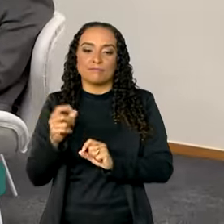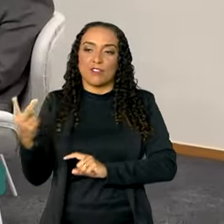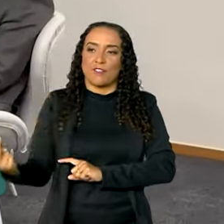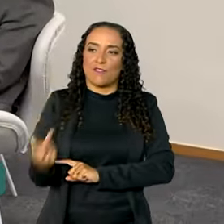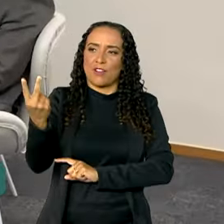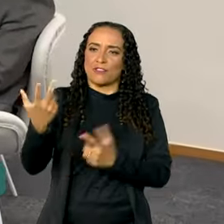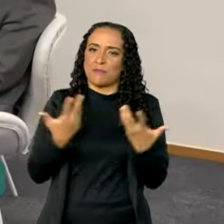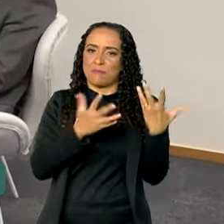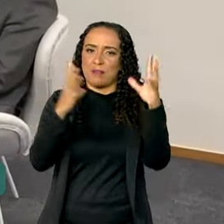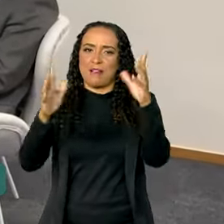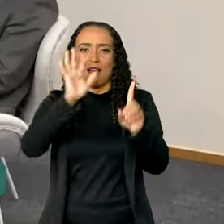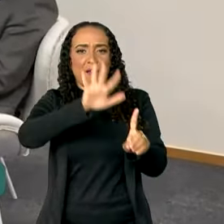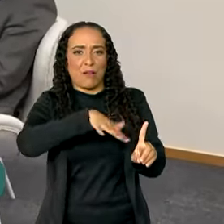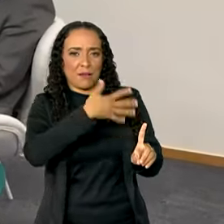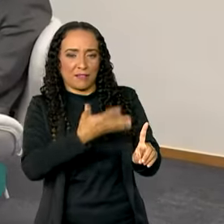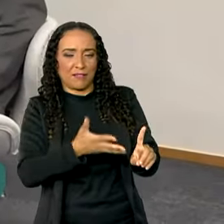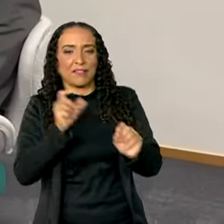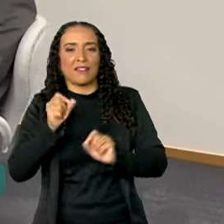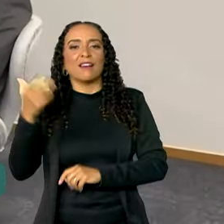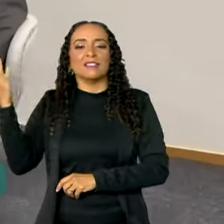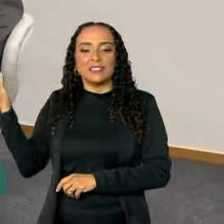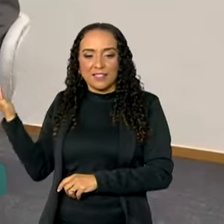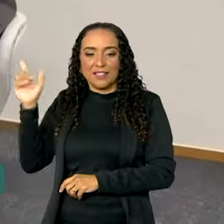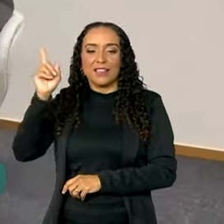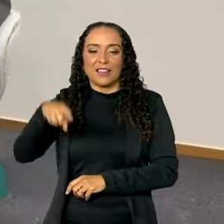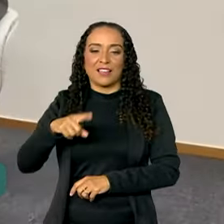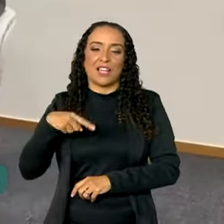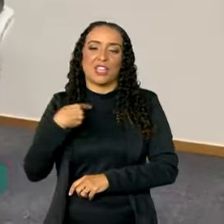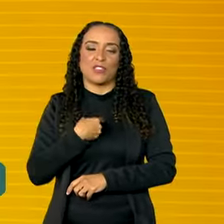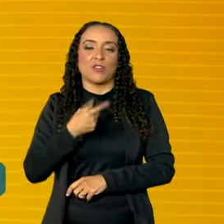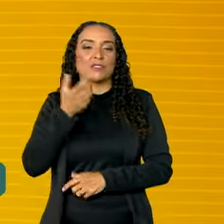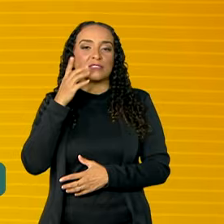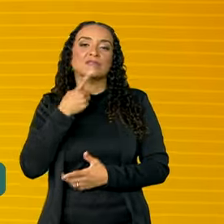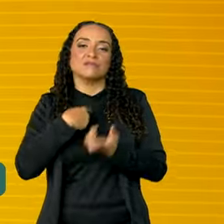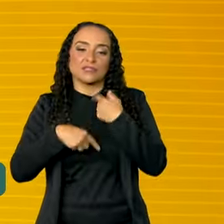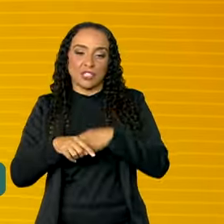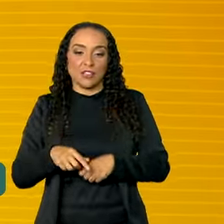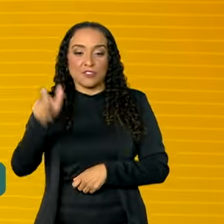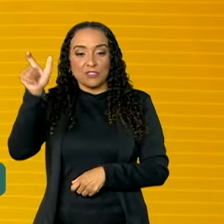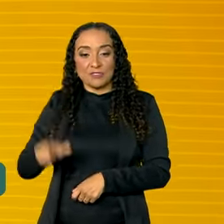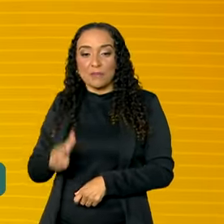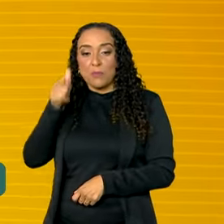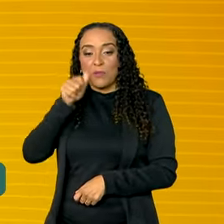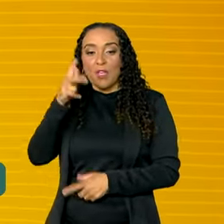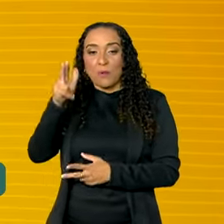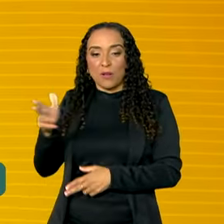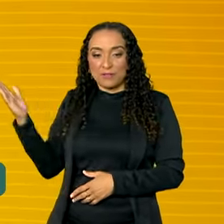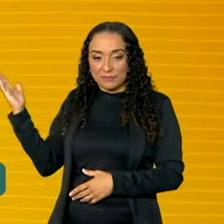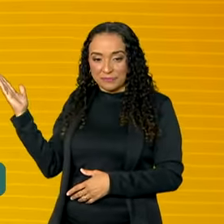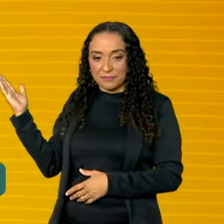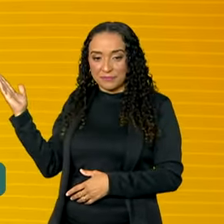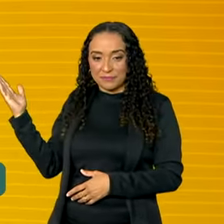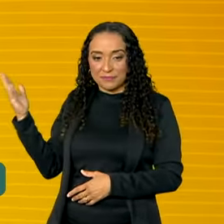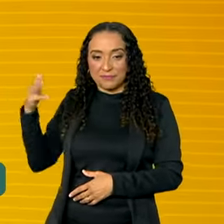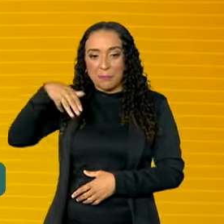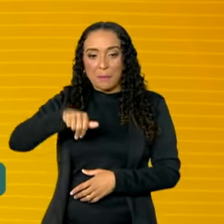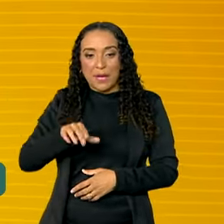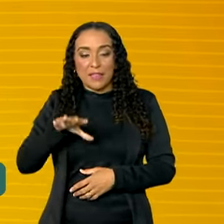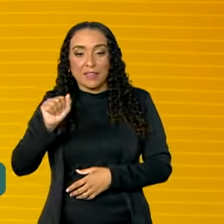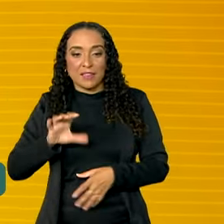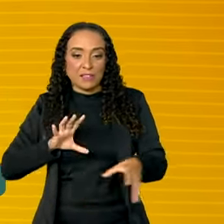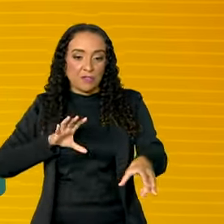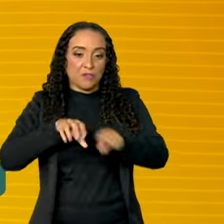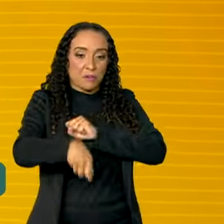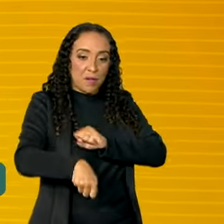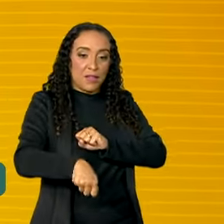aplaudir, homenagear. Essa é a nossa intenção. Mulheres como a Mariana, formada em aquicultura pela